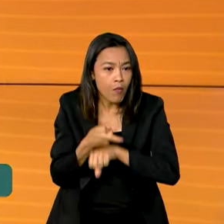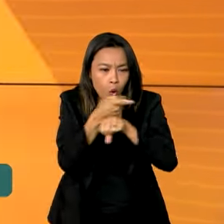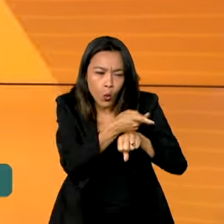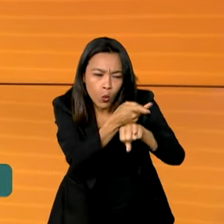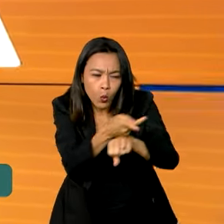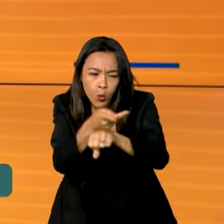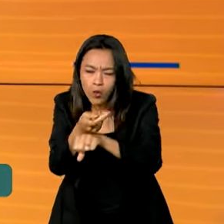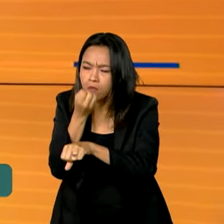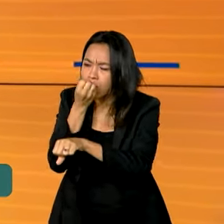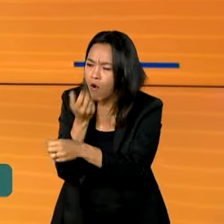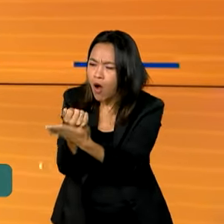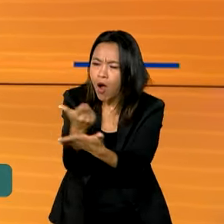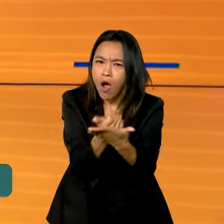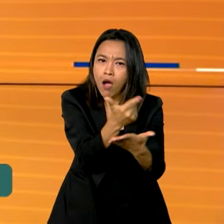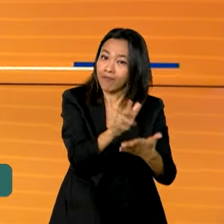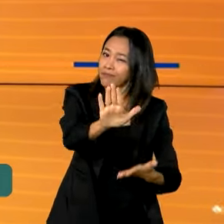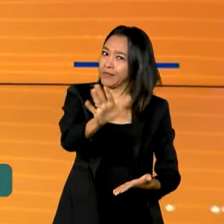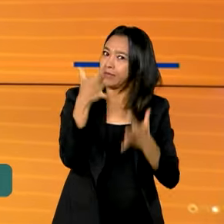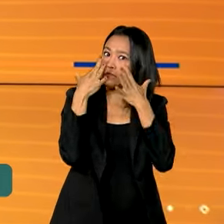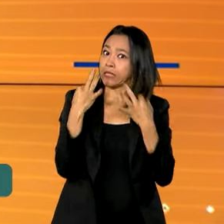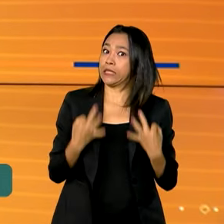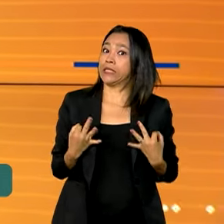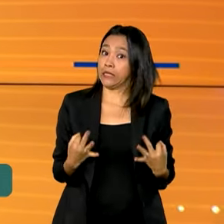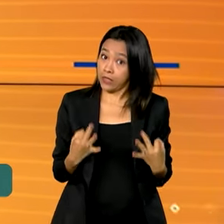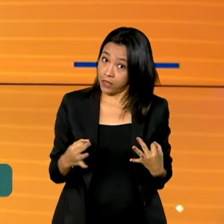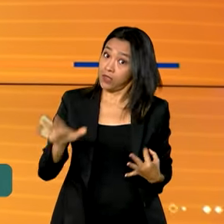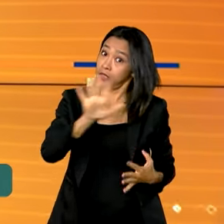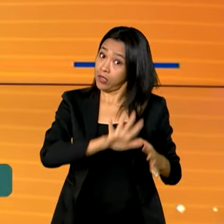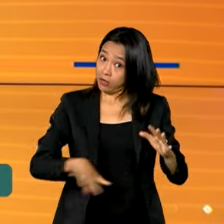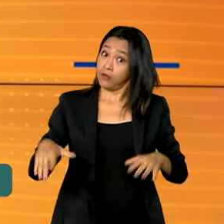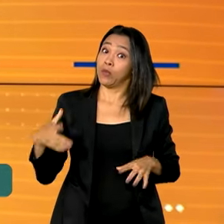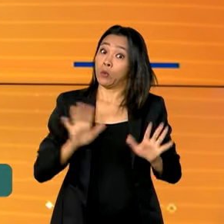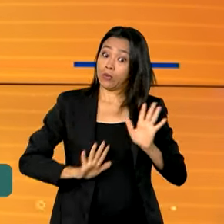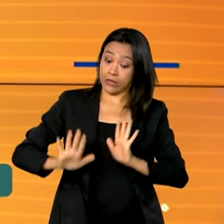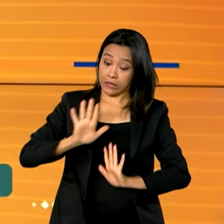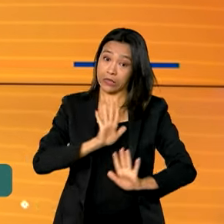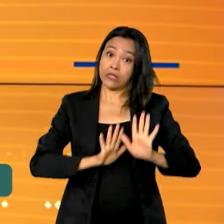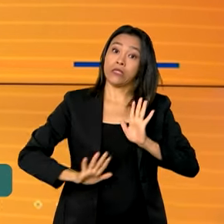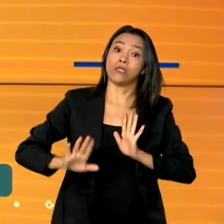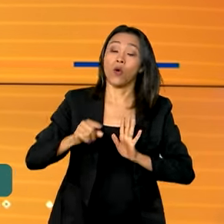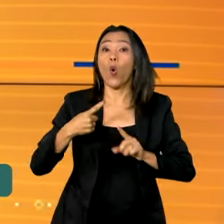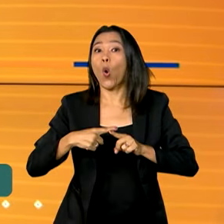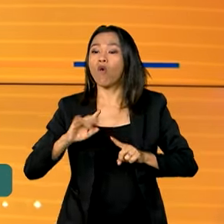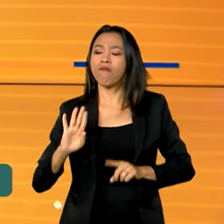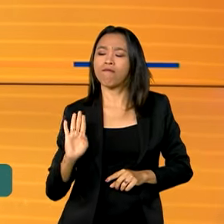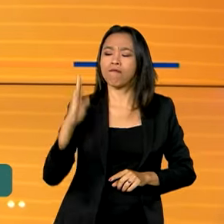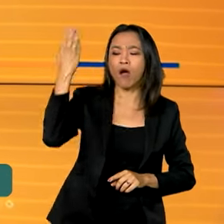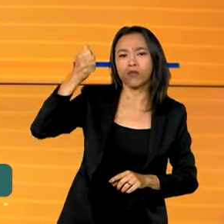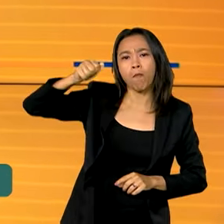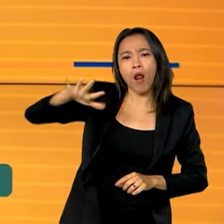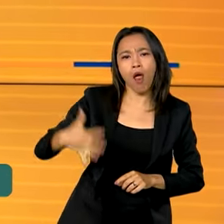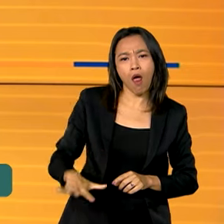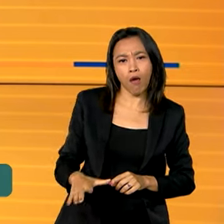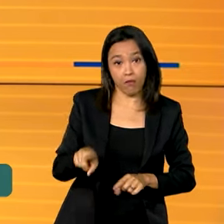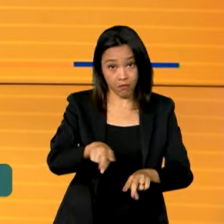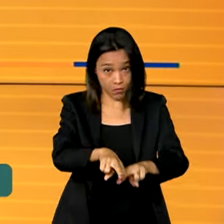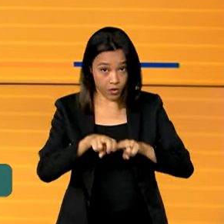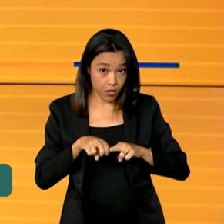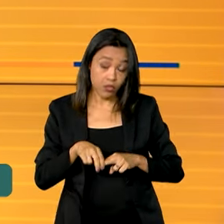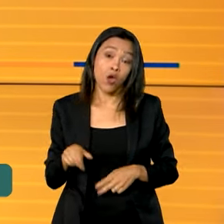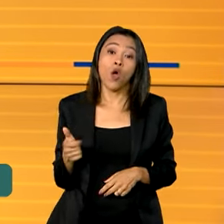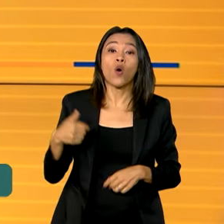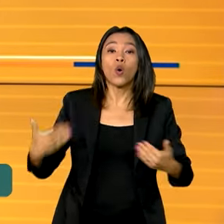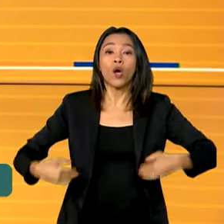uma boa compra é preciso ficar atento para não cair em golpes ou em promoções falsas. Por isso, o Ministério da